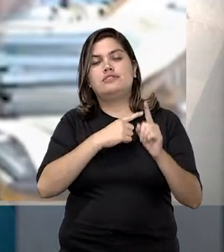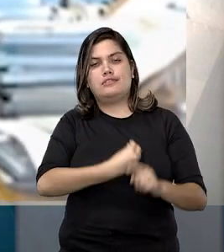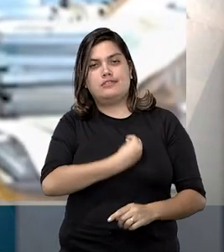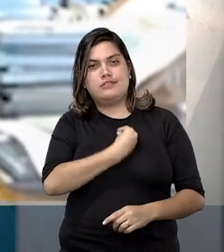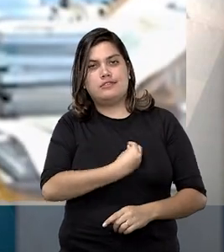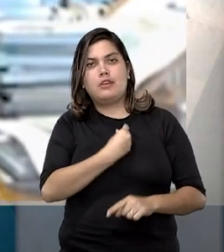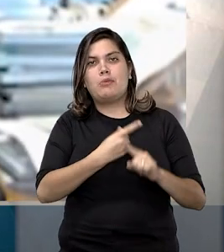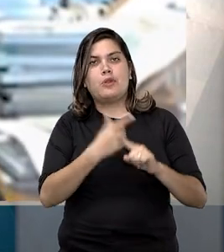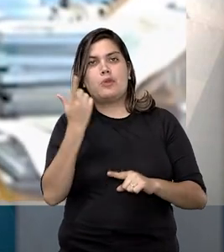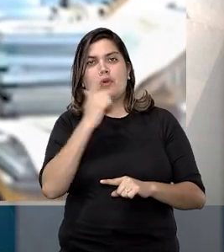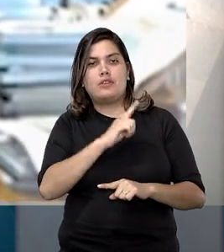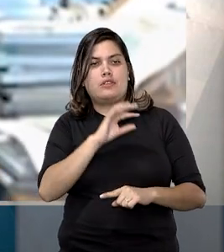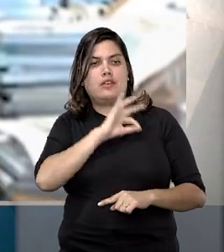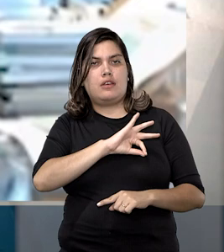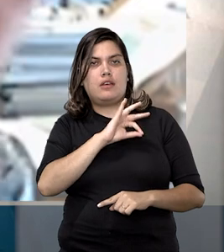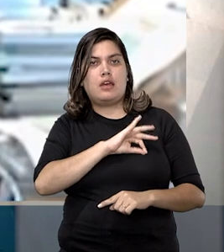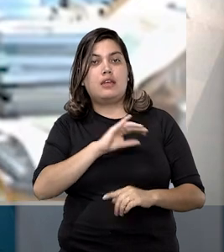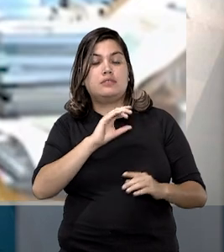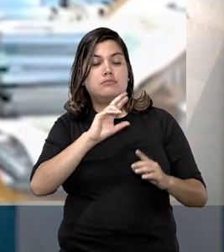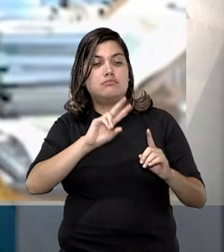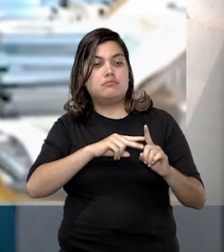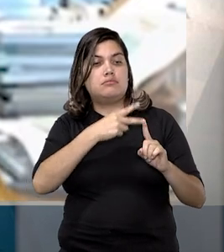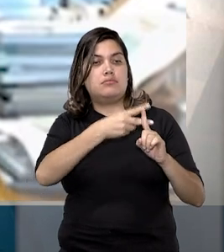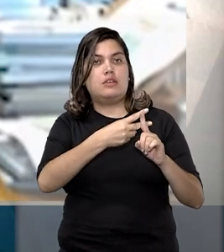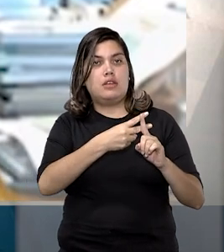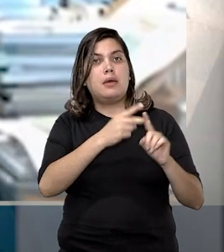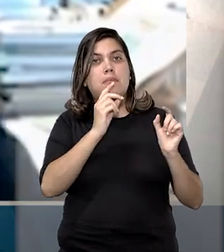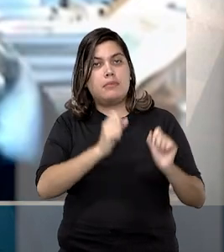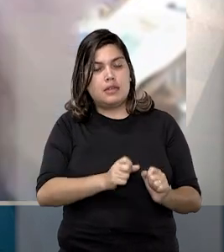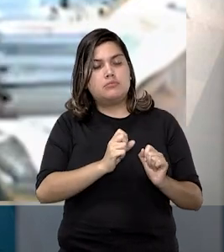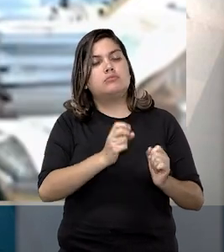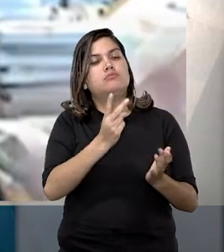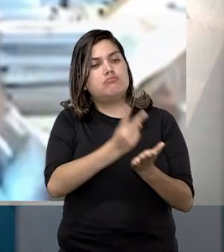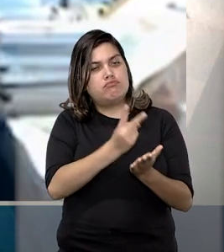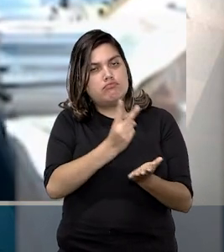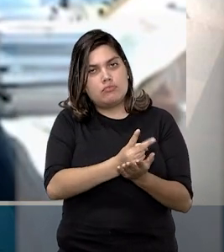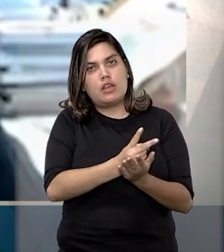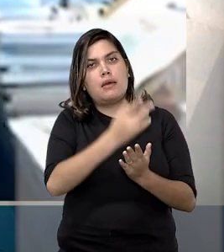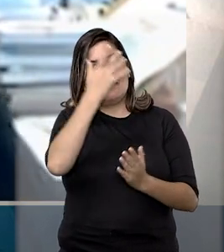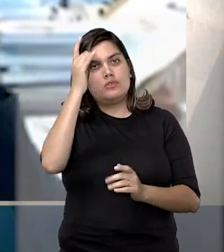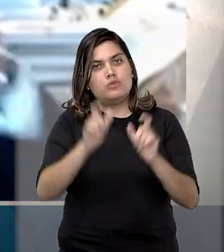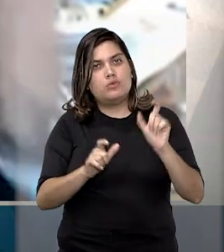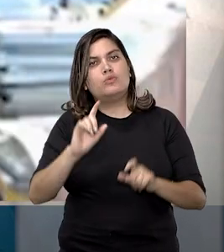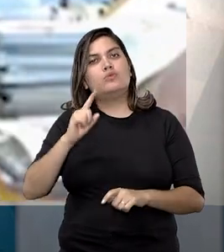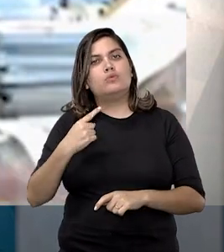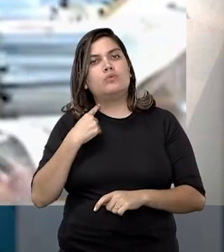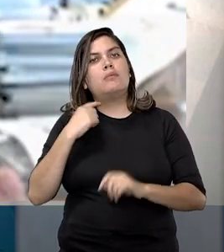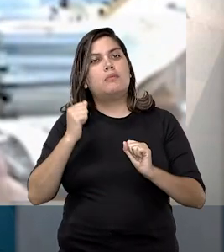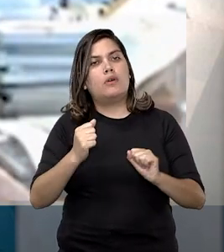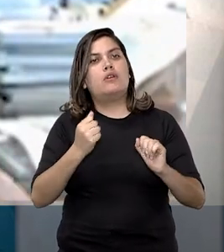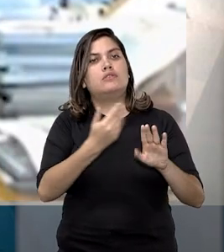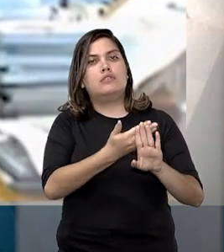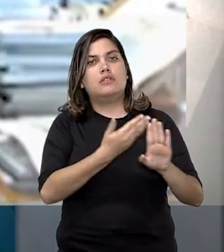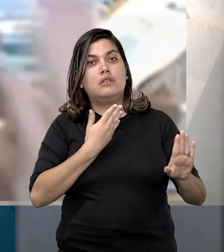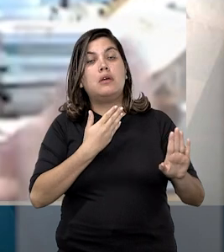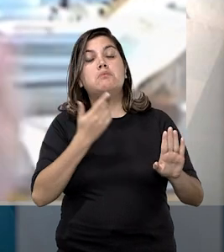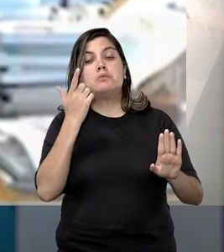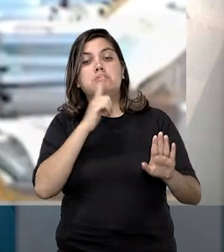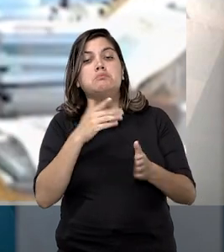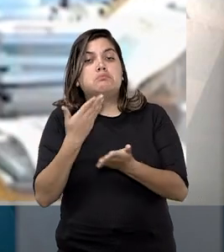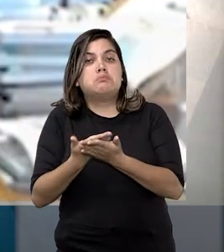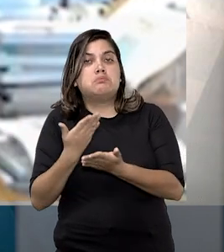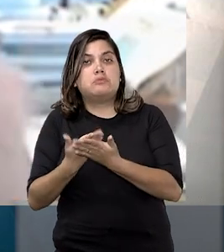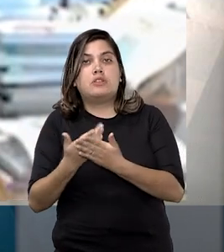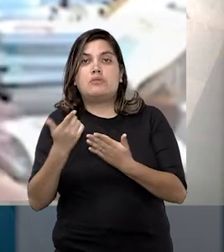não alcança os ganhos de caráter eventual, apesar de estabelecer que magistrados podem se afastar para aperfeiçoamento